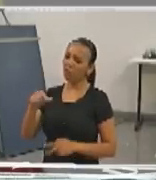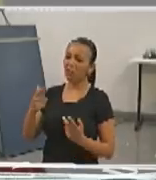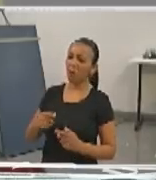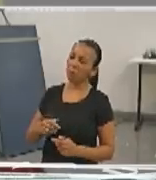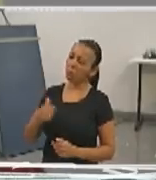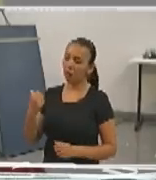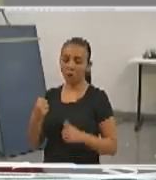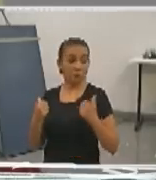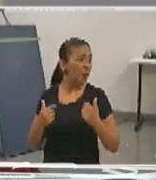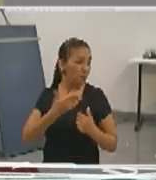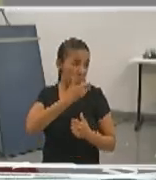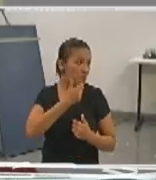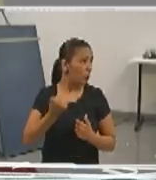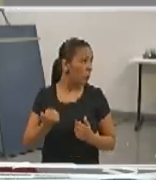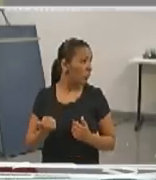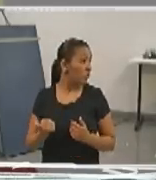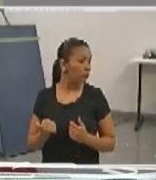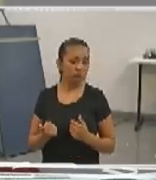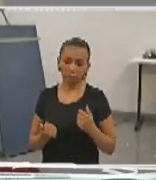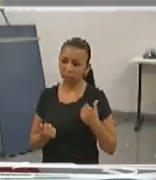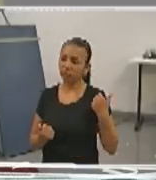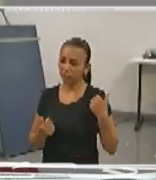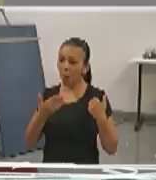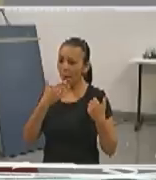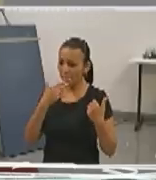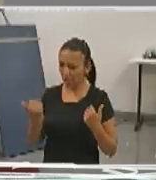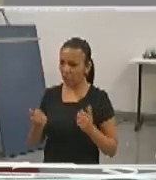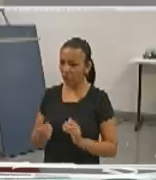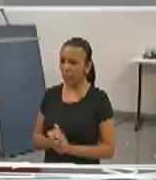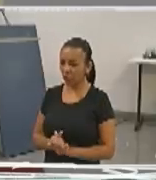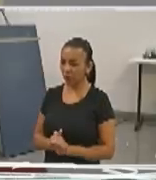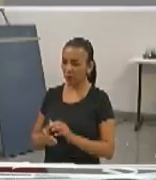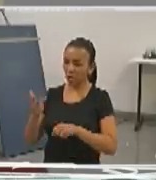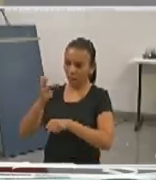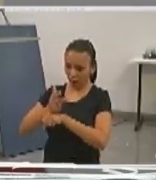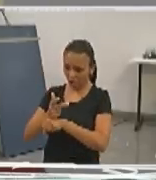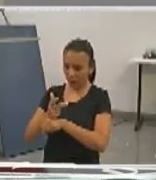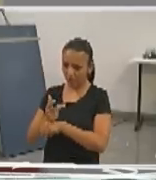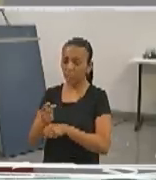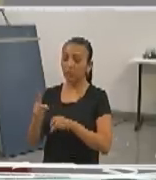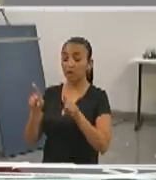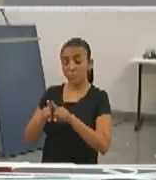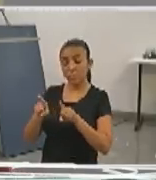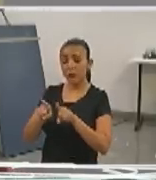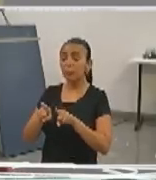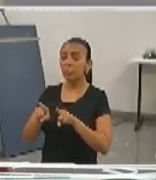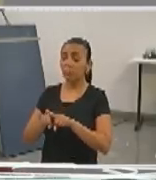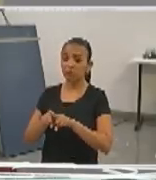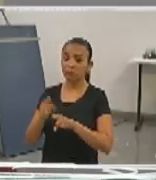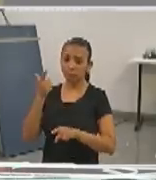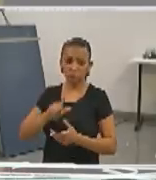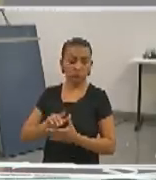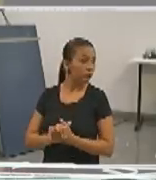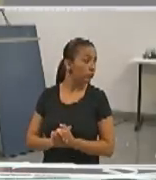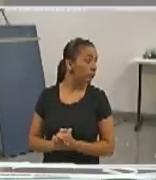falar. Eu recomendaria este por uma questão até de melhor posicionamento de câmeras. E eu procedo isso em um segundo.